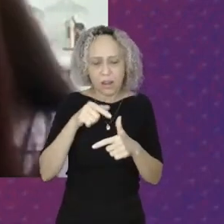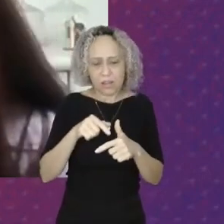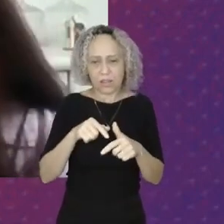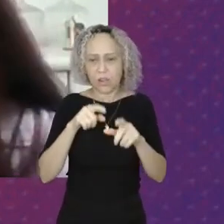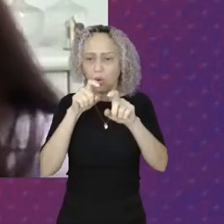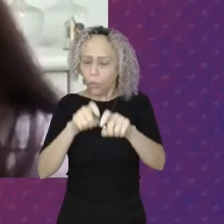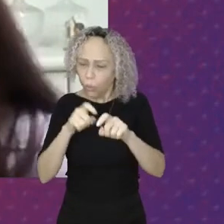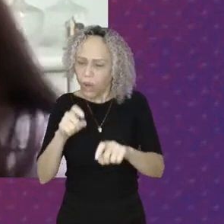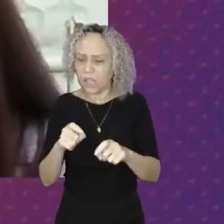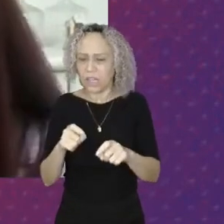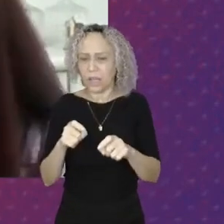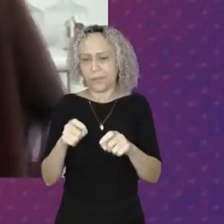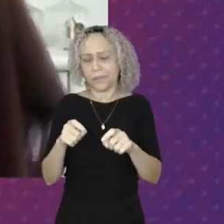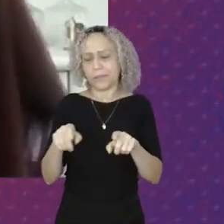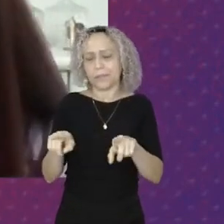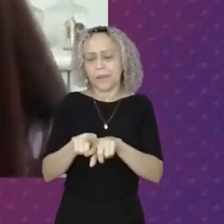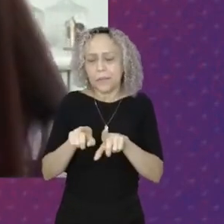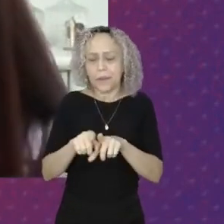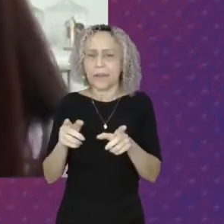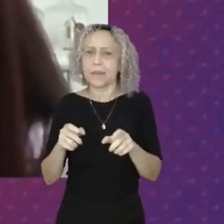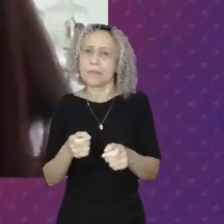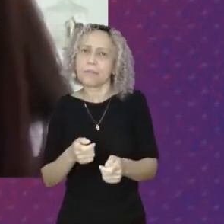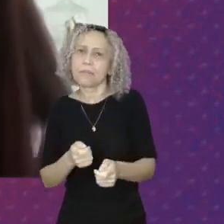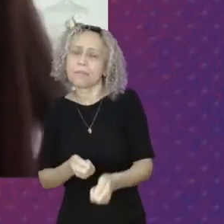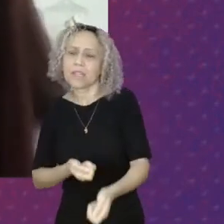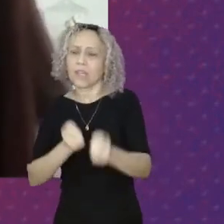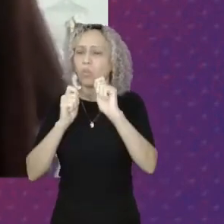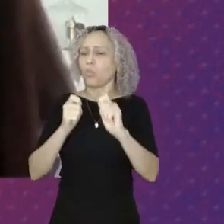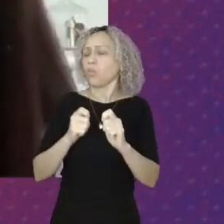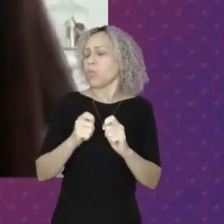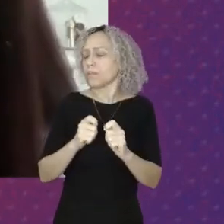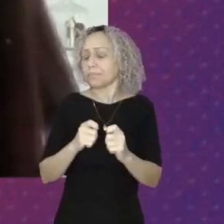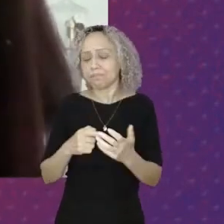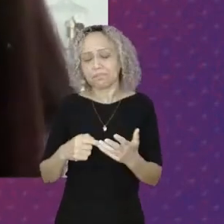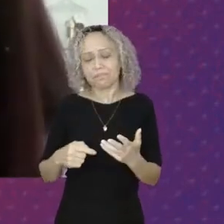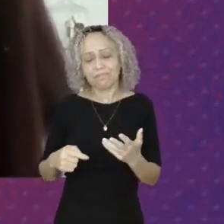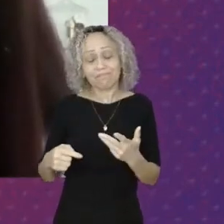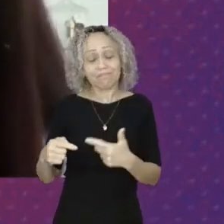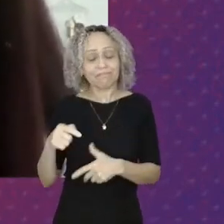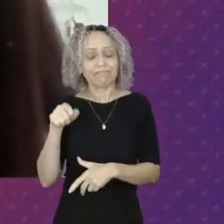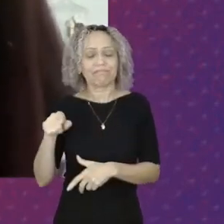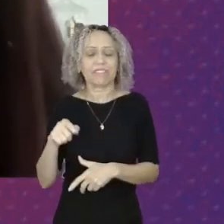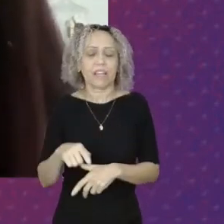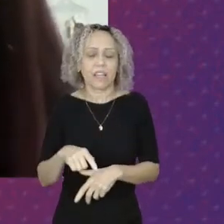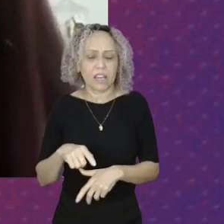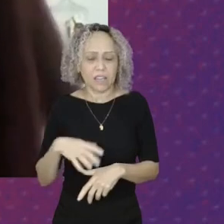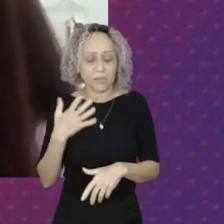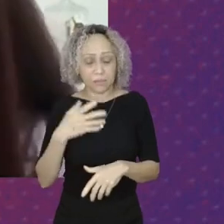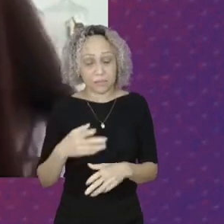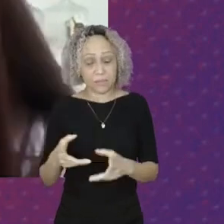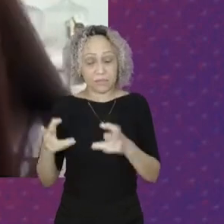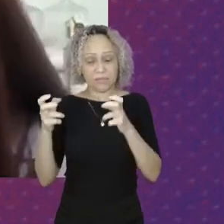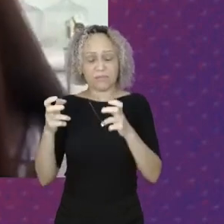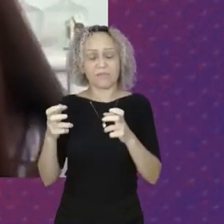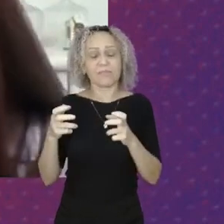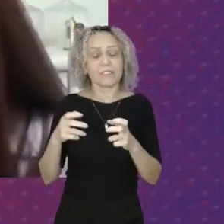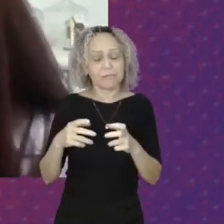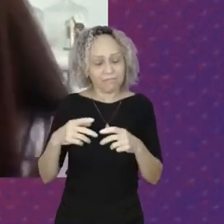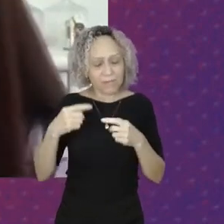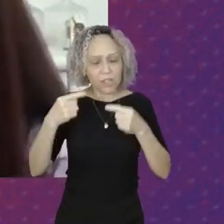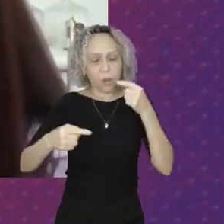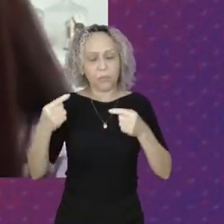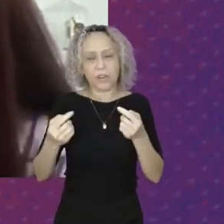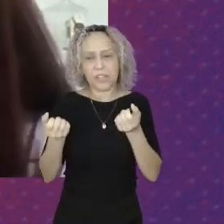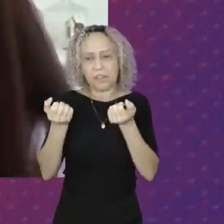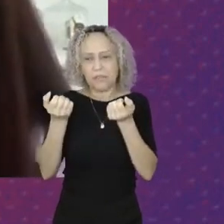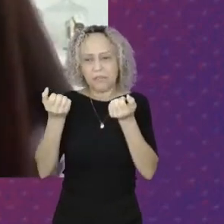E isso significa Que direitos Que foram negados Assim como Foram negados A existências E possibilidades Do